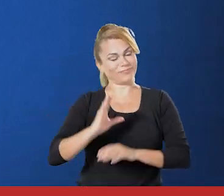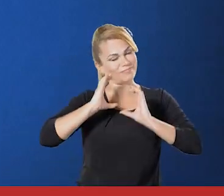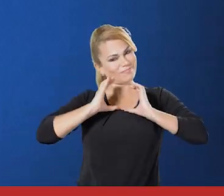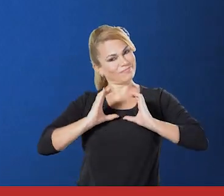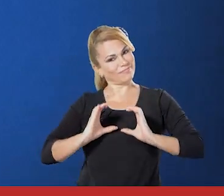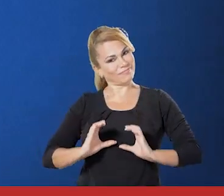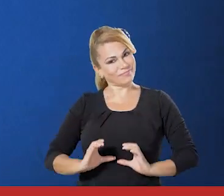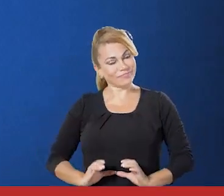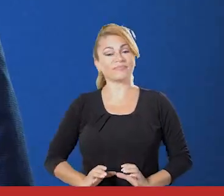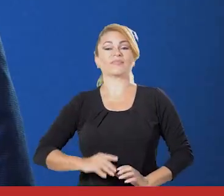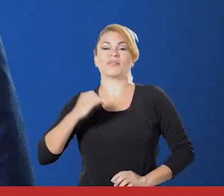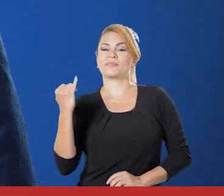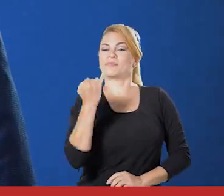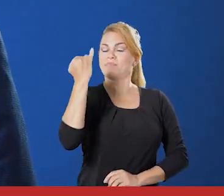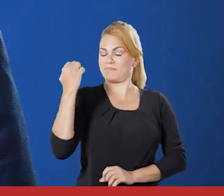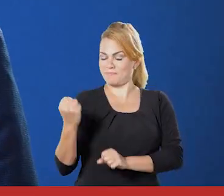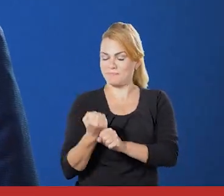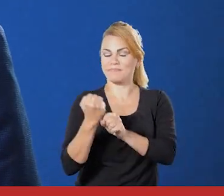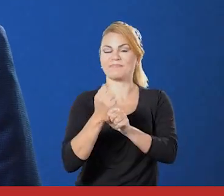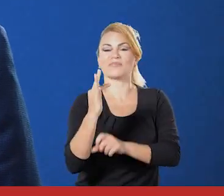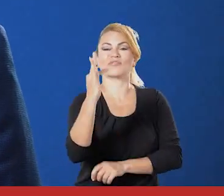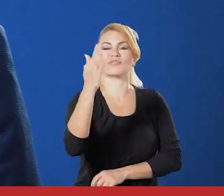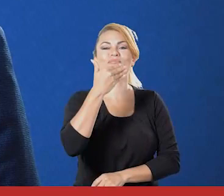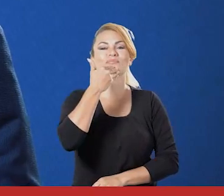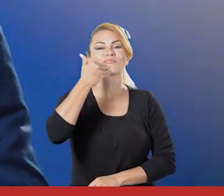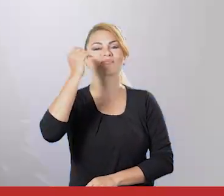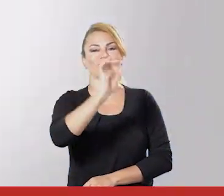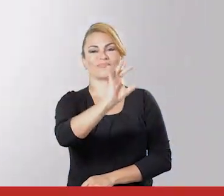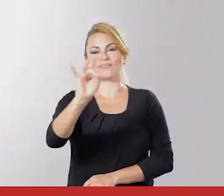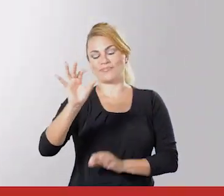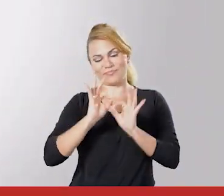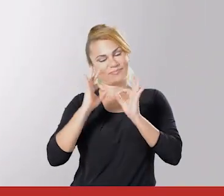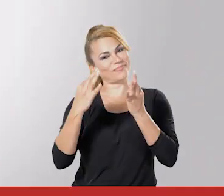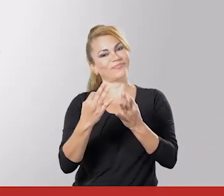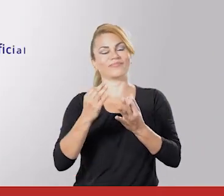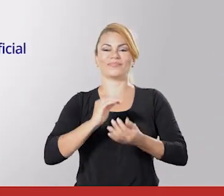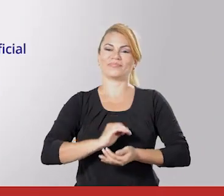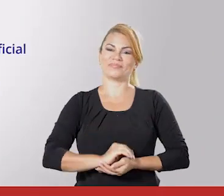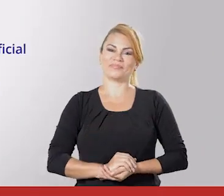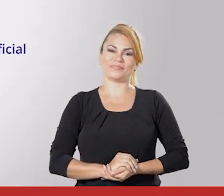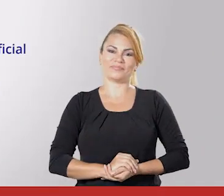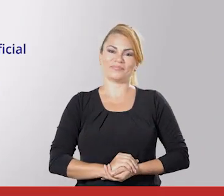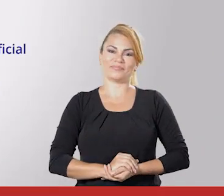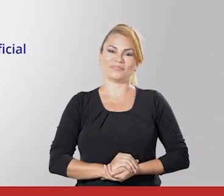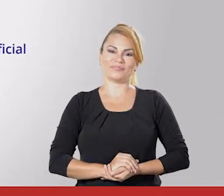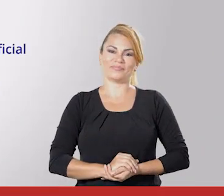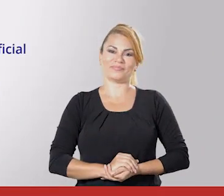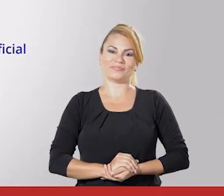é muito importante na construção de um futuro melhor para cada família brasileira. Obrigado!